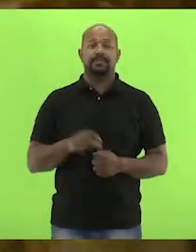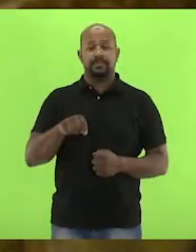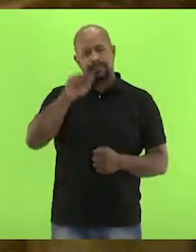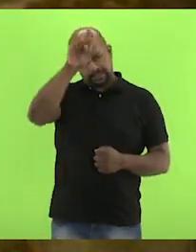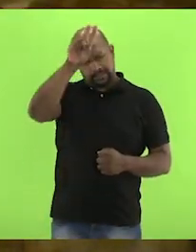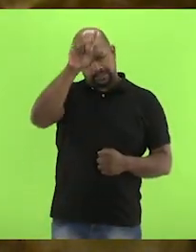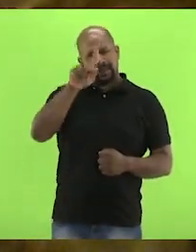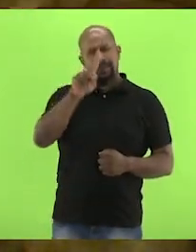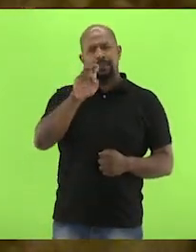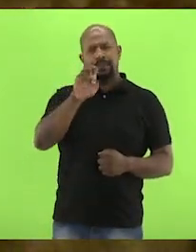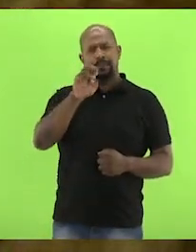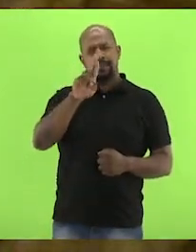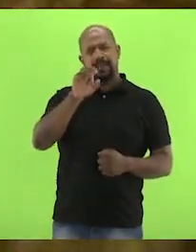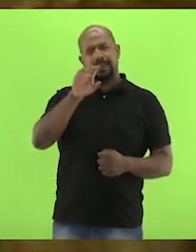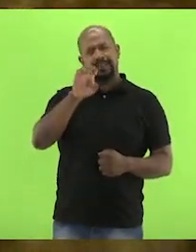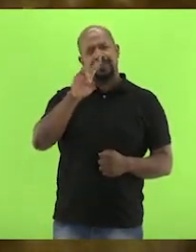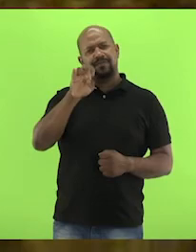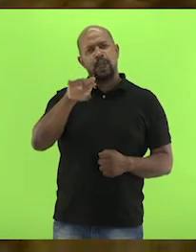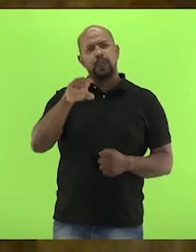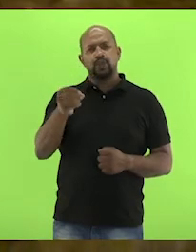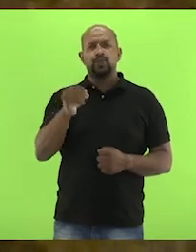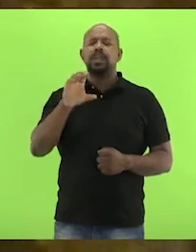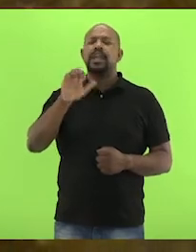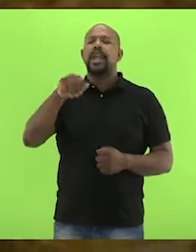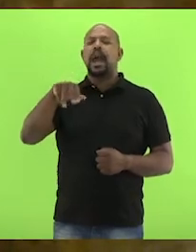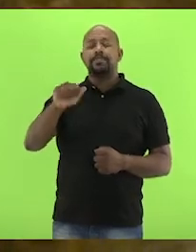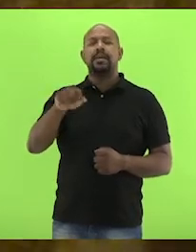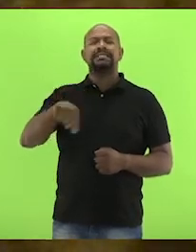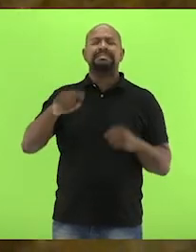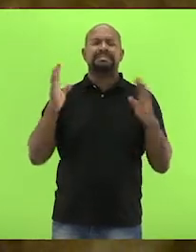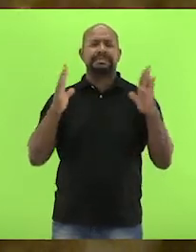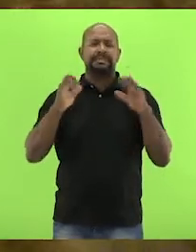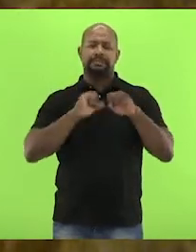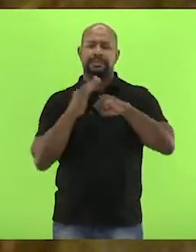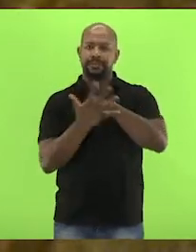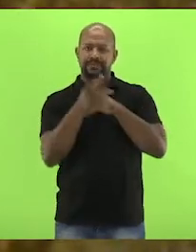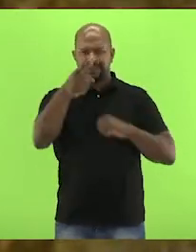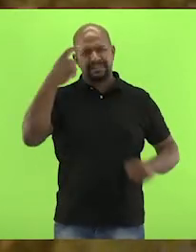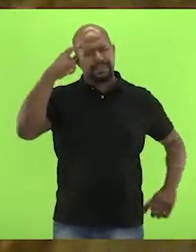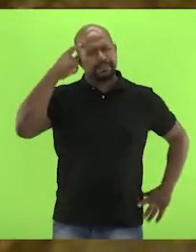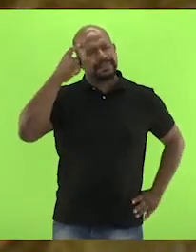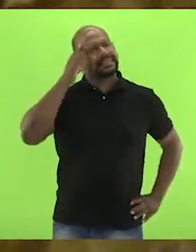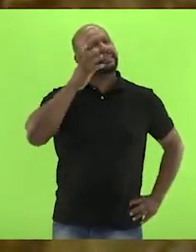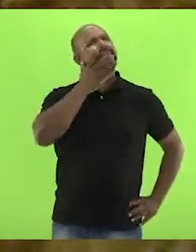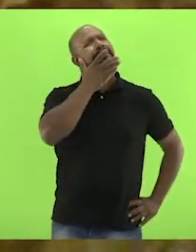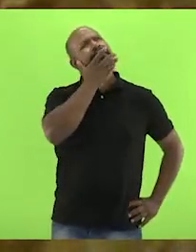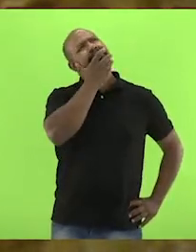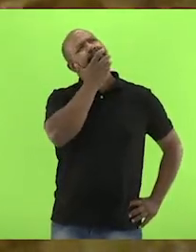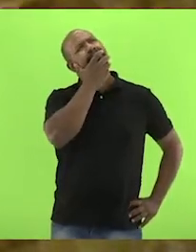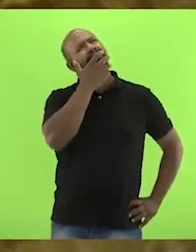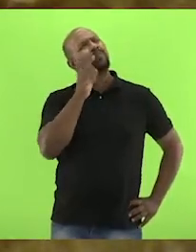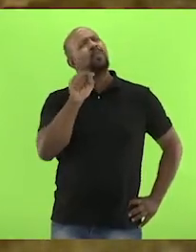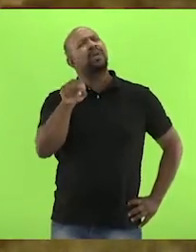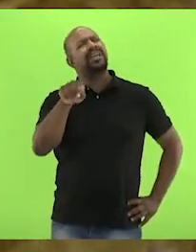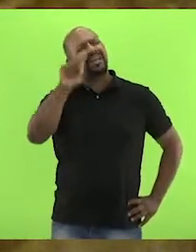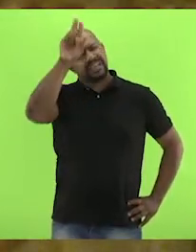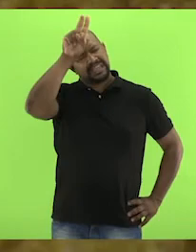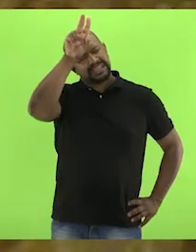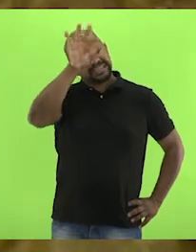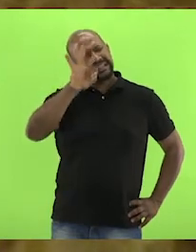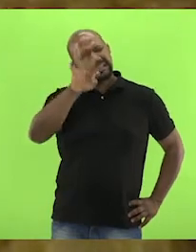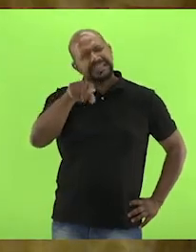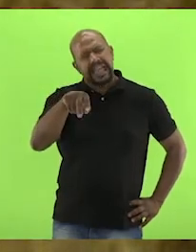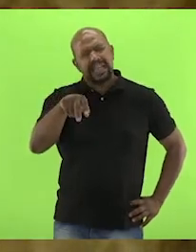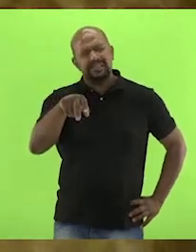O percevejo de cama em tempos de pandemia. Diversos percevejos juntos. O que um inseto tem a ver com